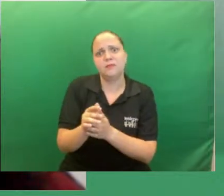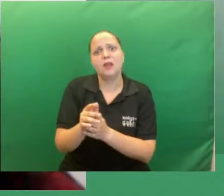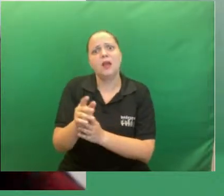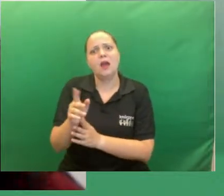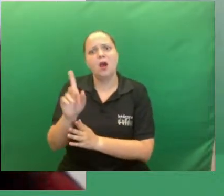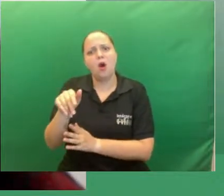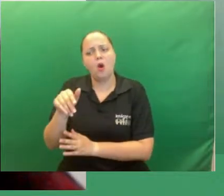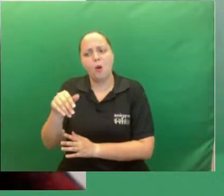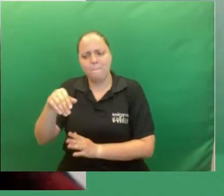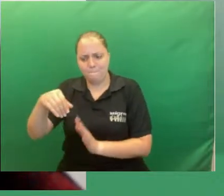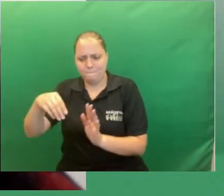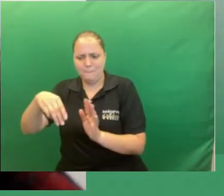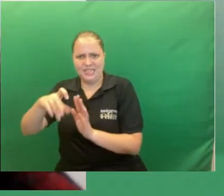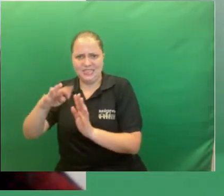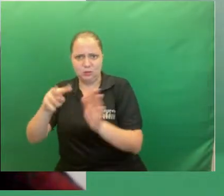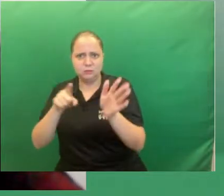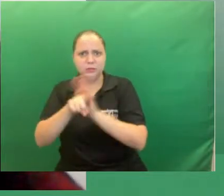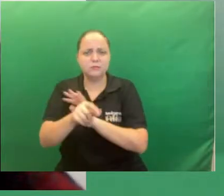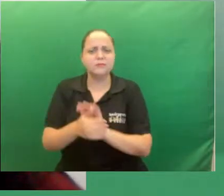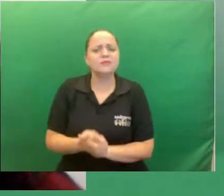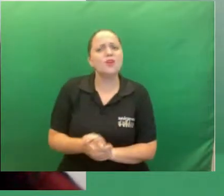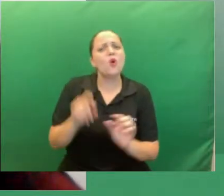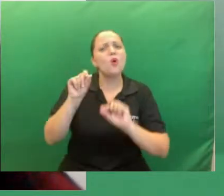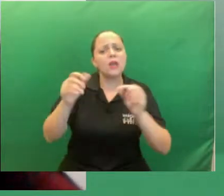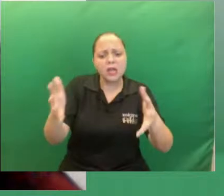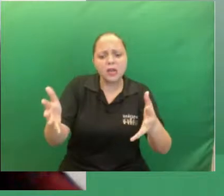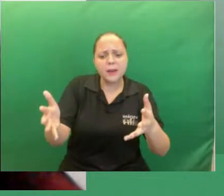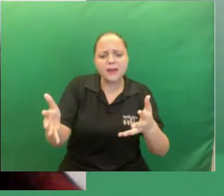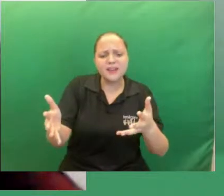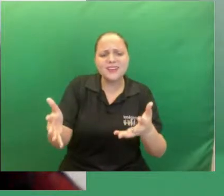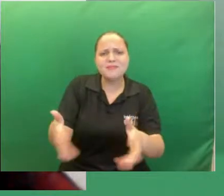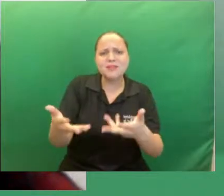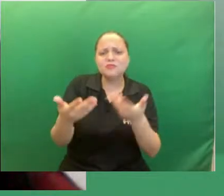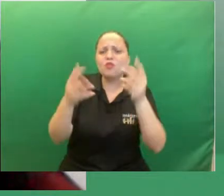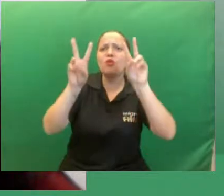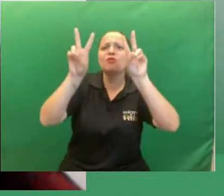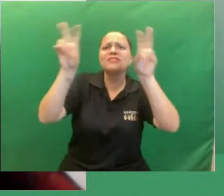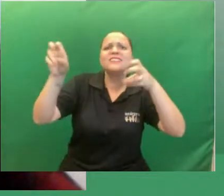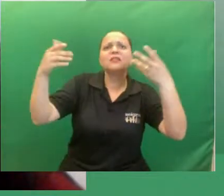gostaria de saber o que te motivou trabalhar este tema